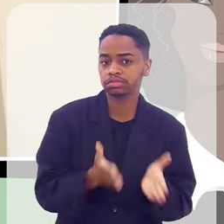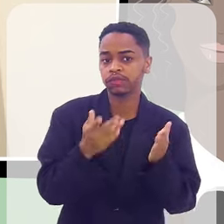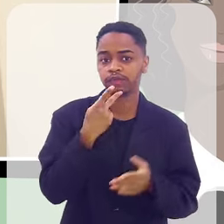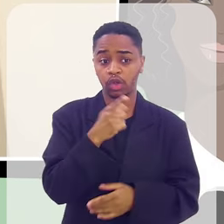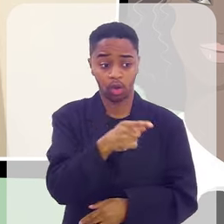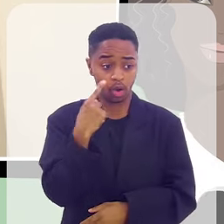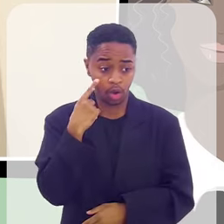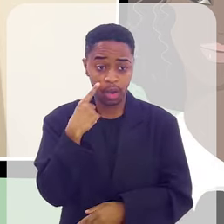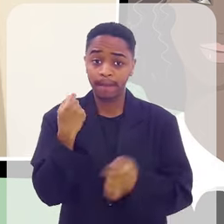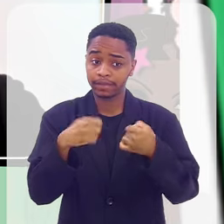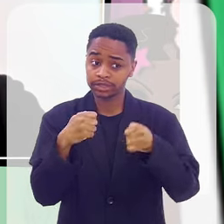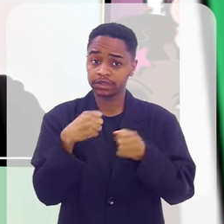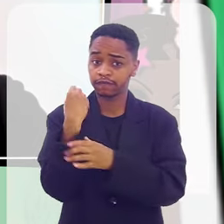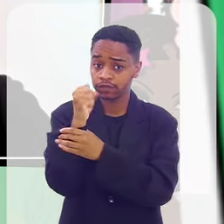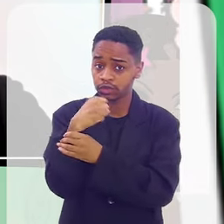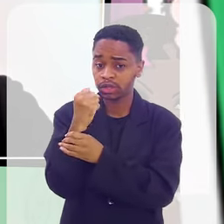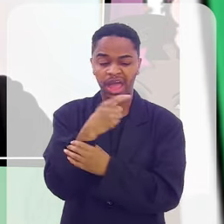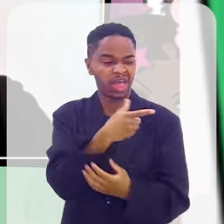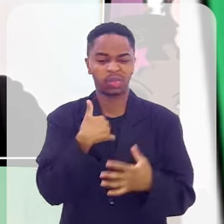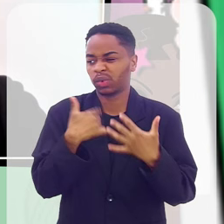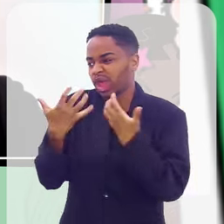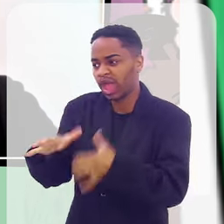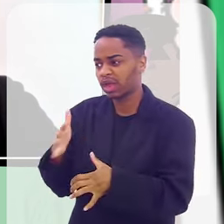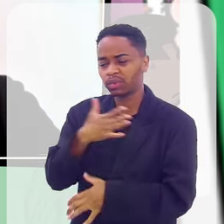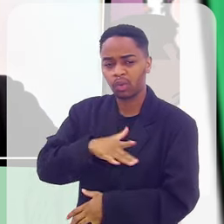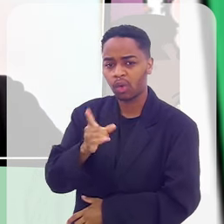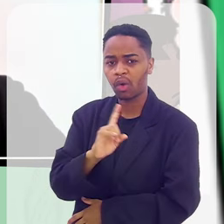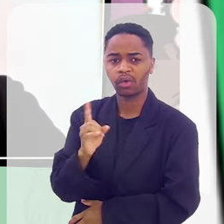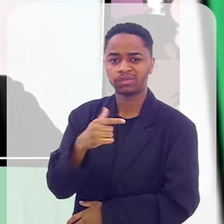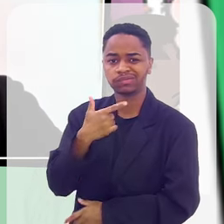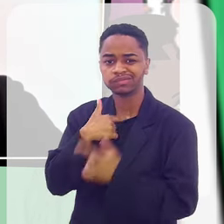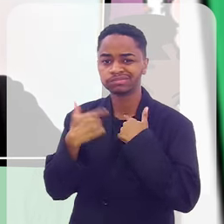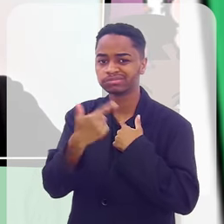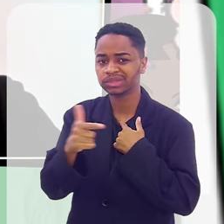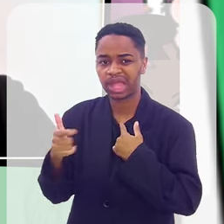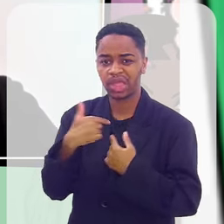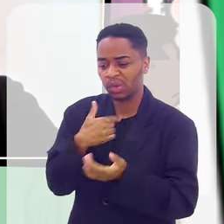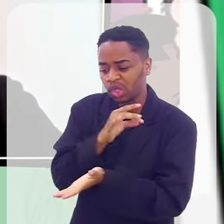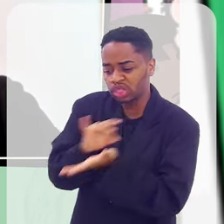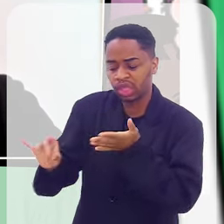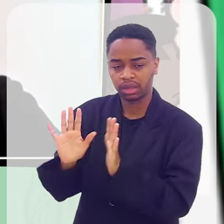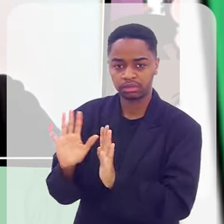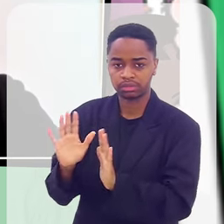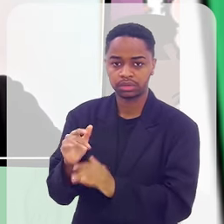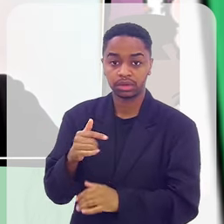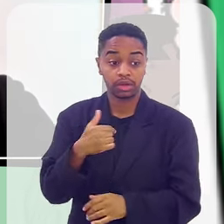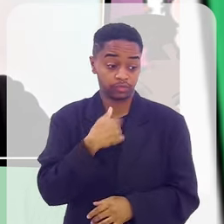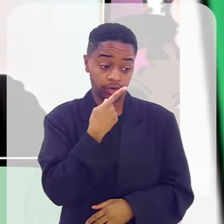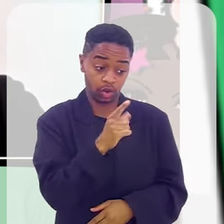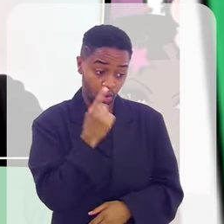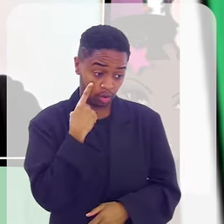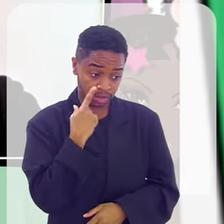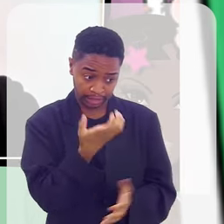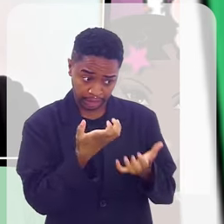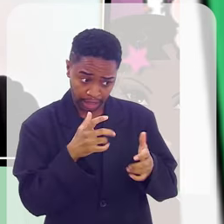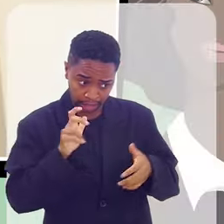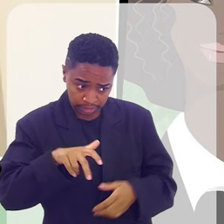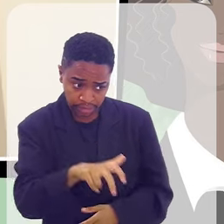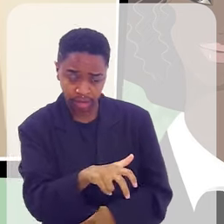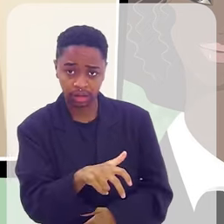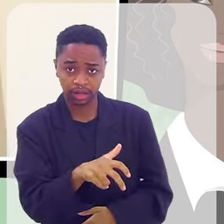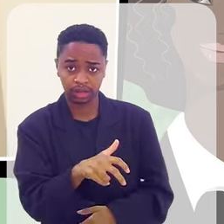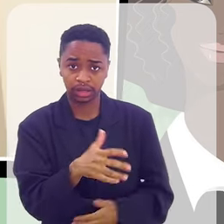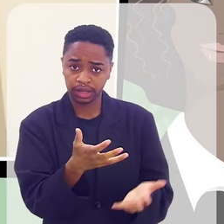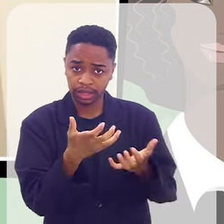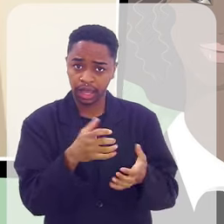ó, a senhora tem que fazer a fisioterapia. Ah, eu não quero fazer fisioterapia, eu não estou com vontade, eu detesto isso. falei, mas a senhora ainda quer andar,